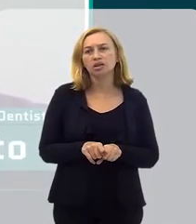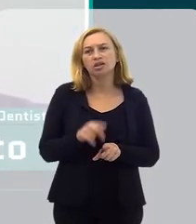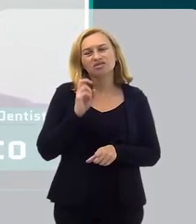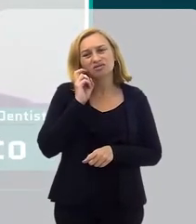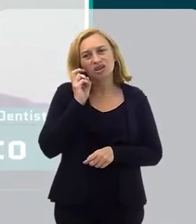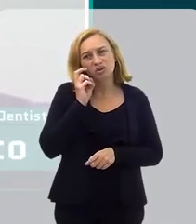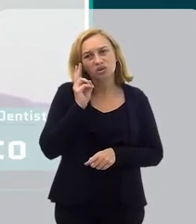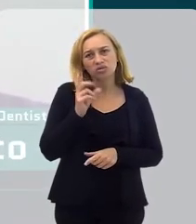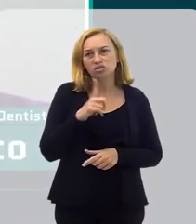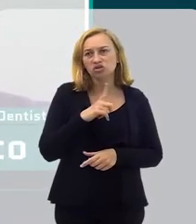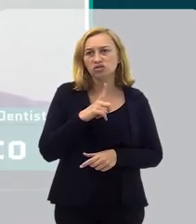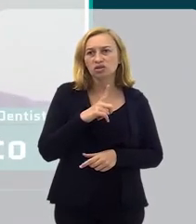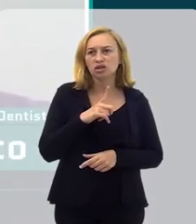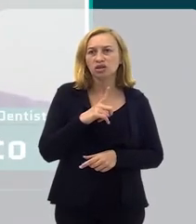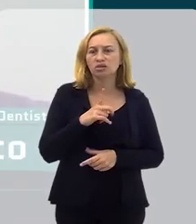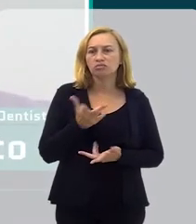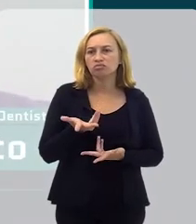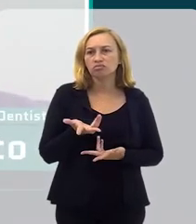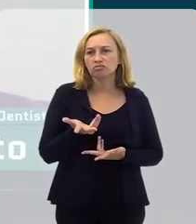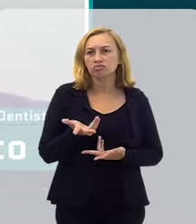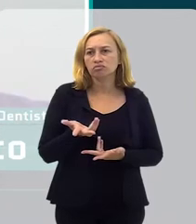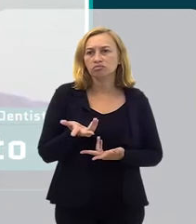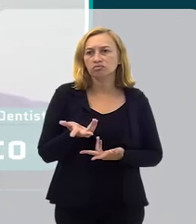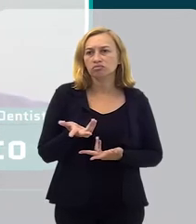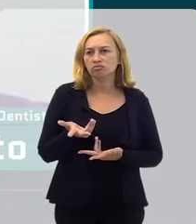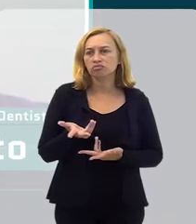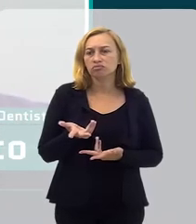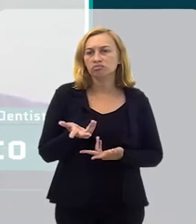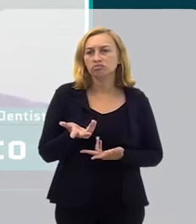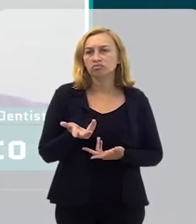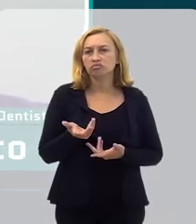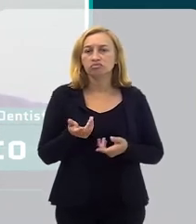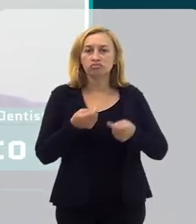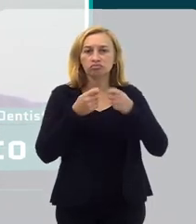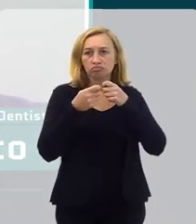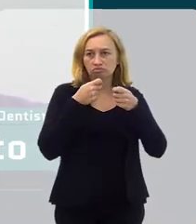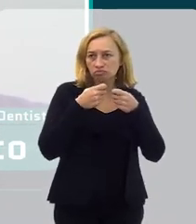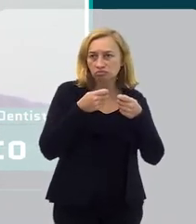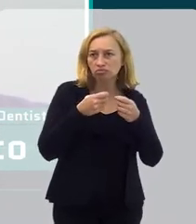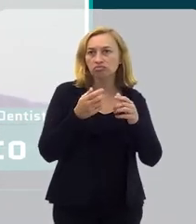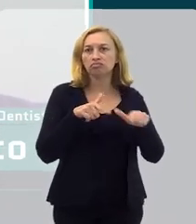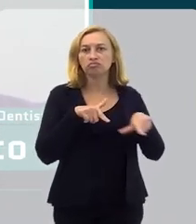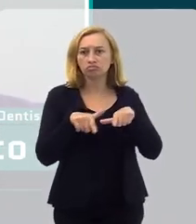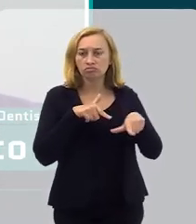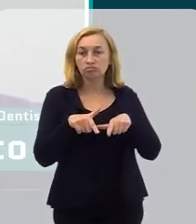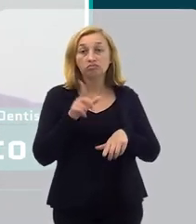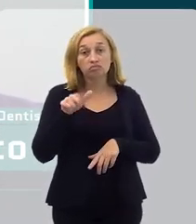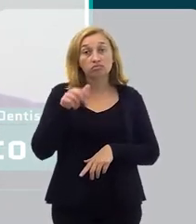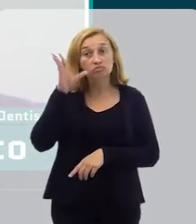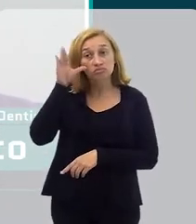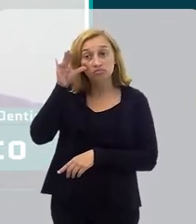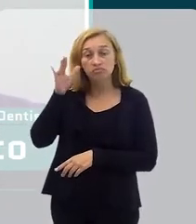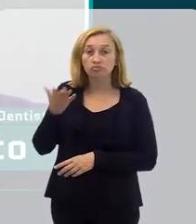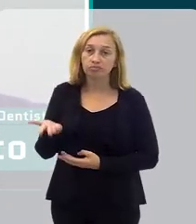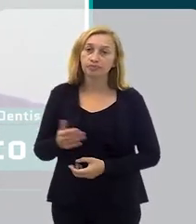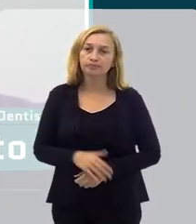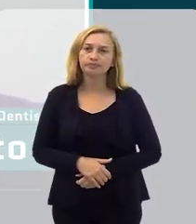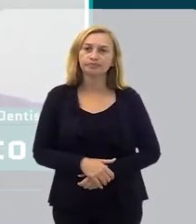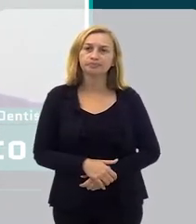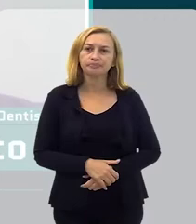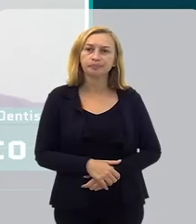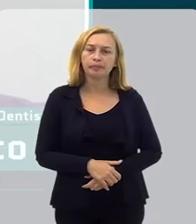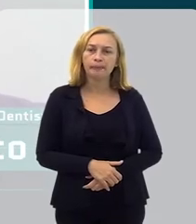me retrair quando eu estiver, por exemplo, numa entrevista de emprego, né? E é interessante que